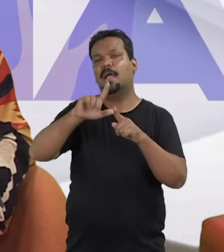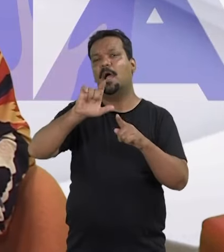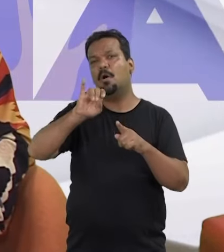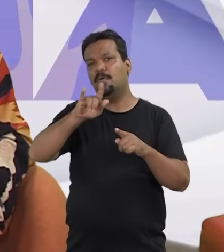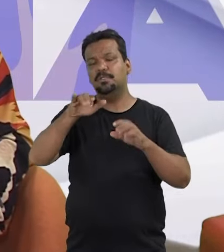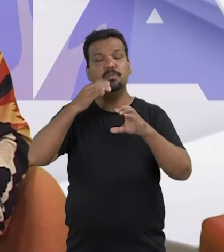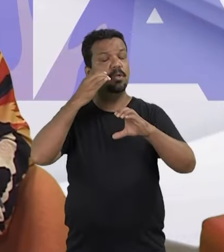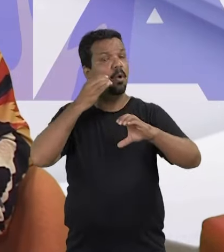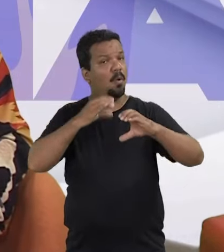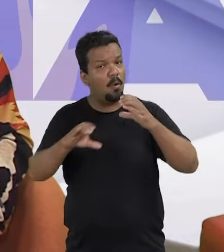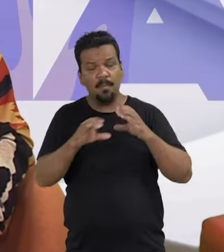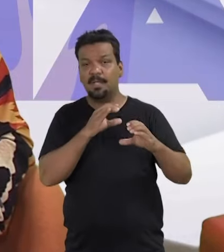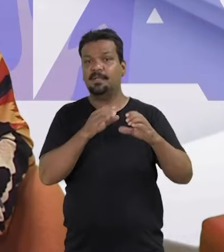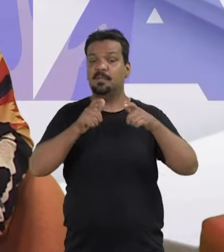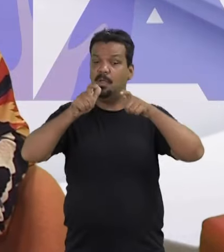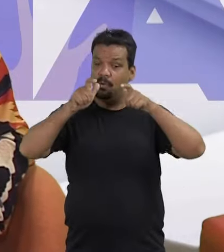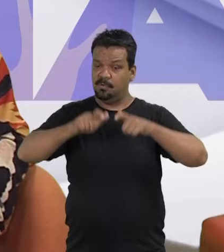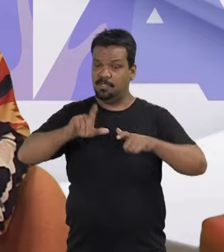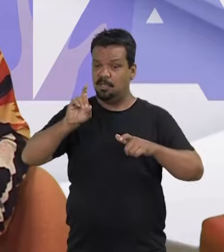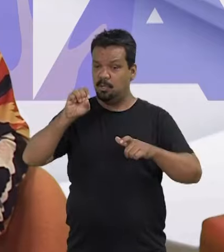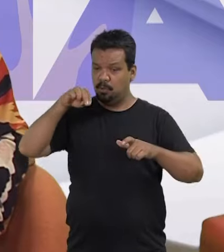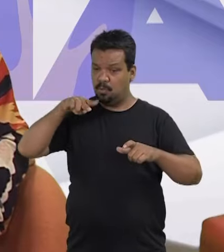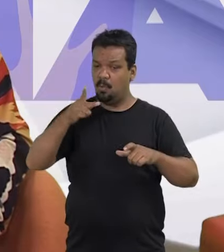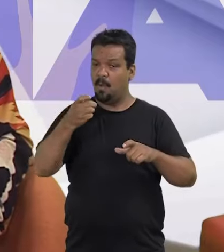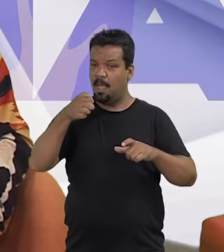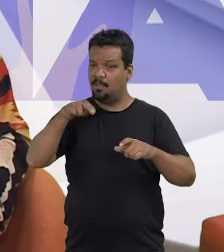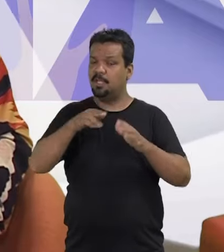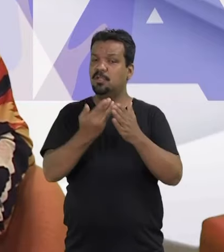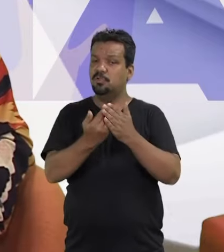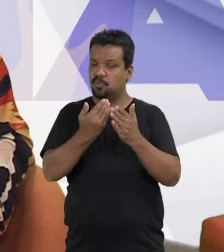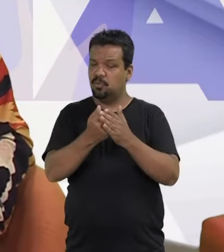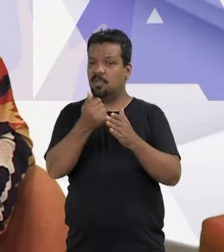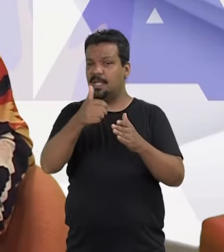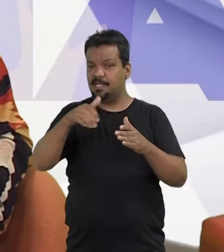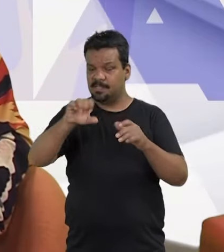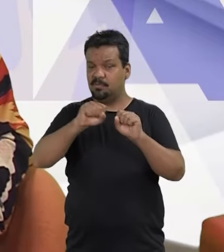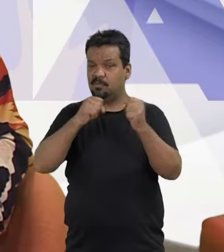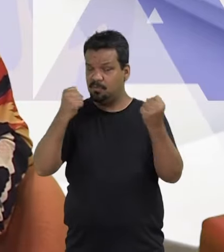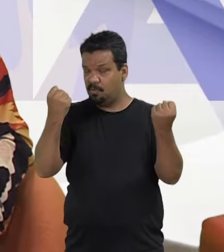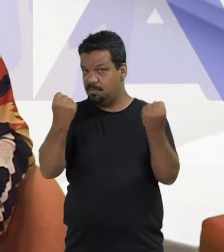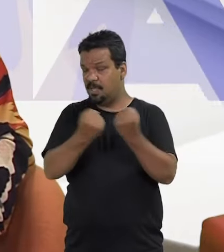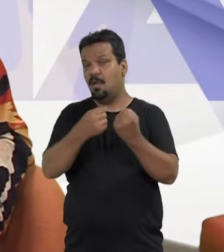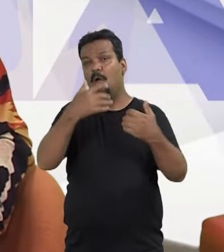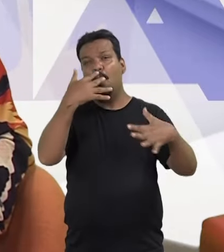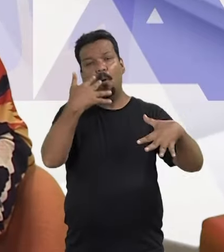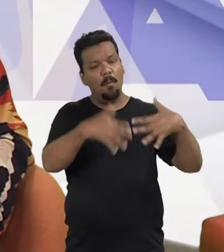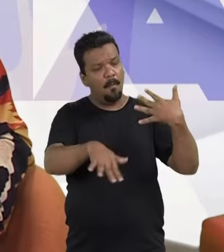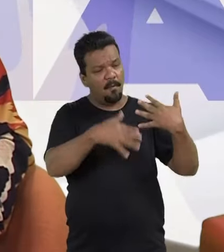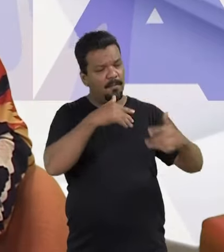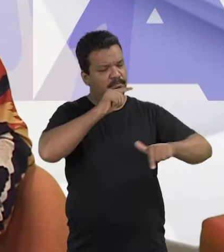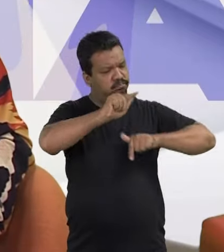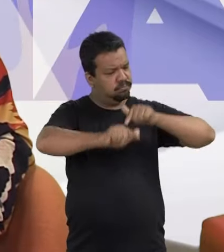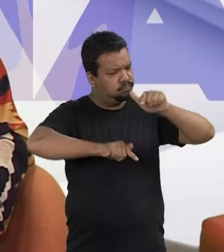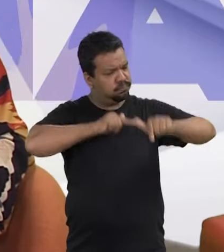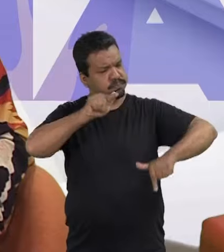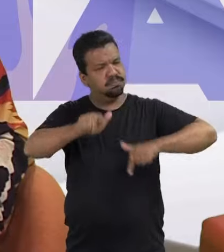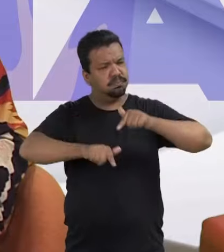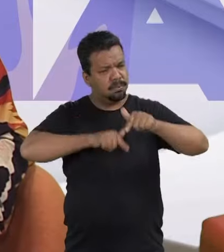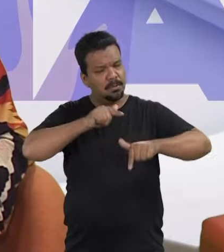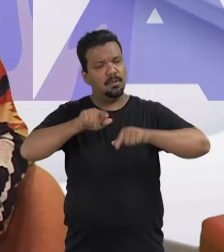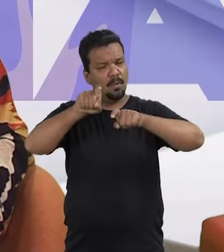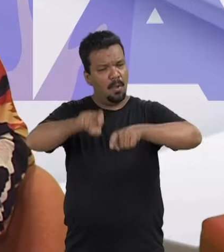a Cátedra Luiz Beltrão de Comunicação, o Centro Dom Helder Câmara de Estudos e Ação Social, o Movimento dos